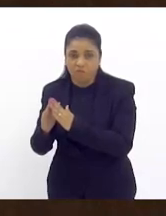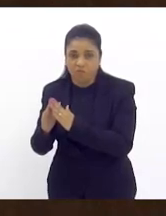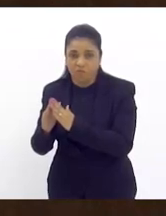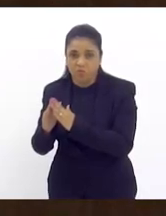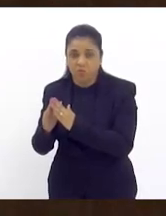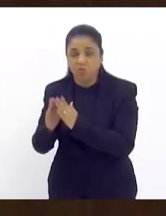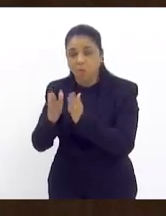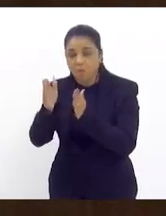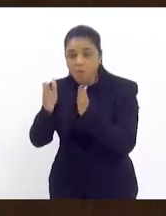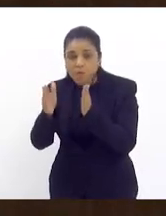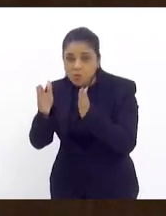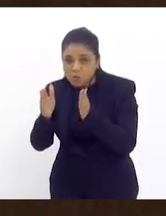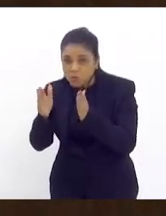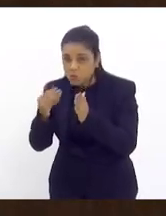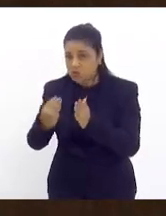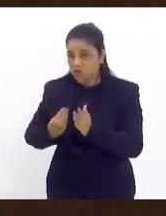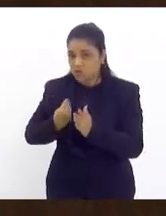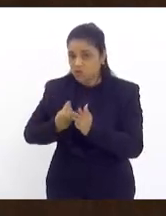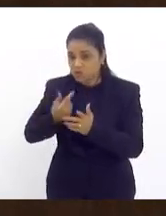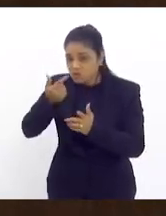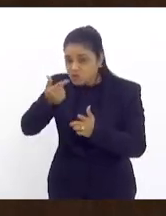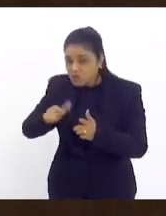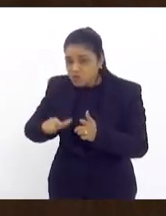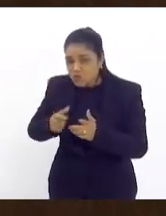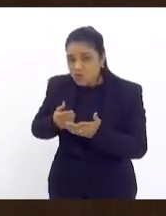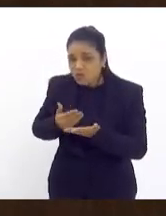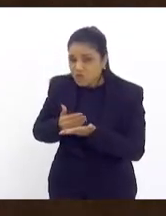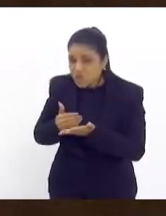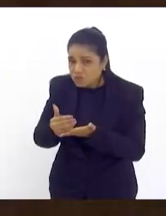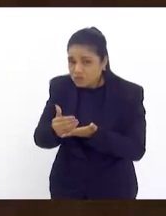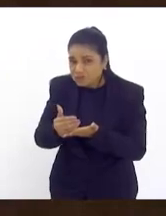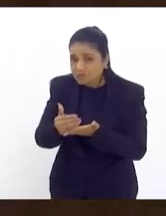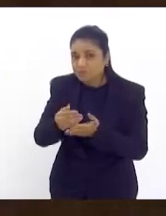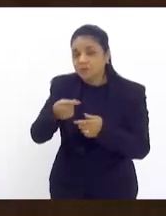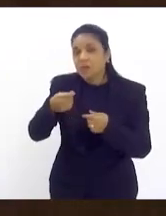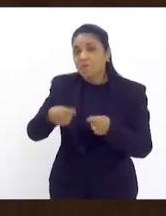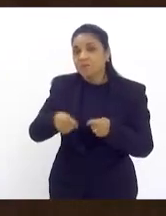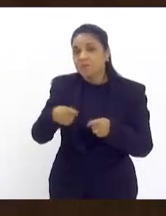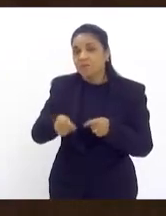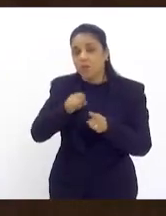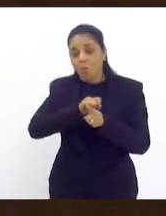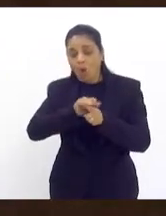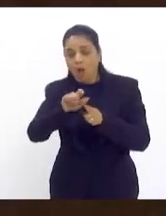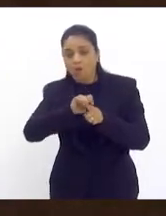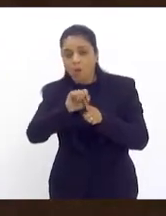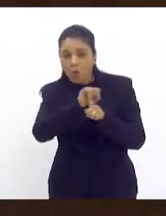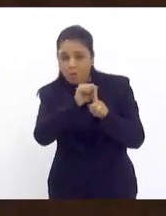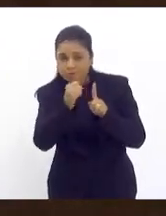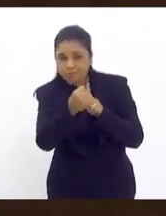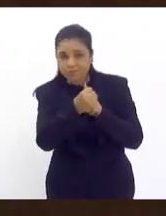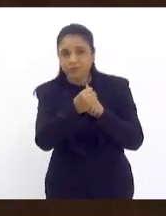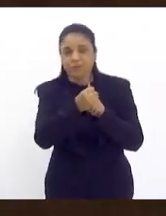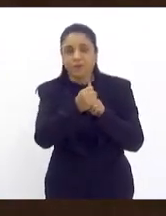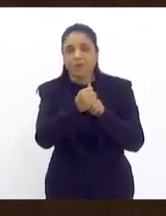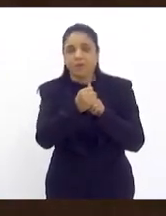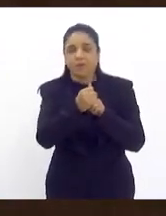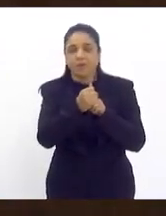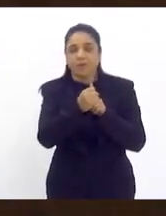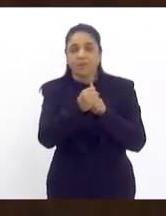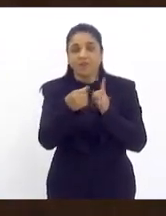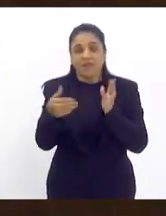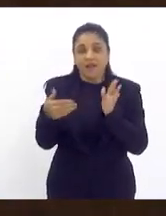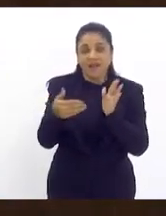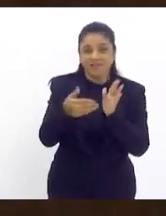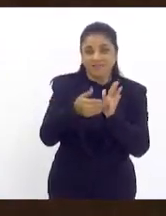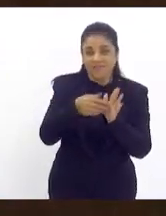começar tudo tem que haver um teto maior como está sendo proposto cinco até